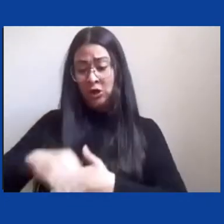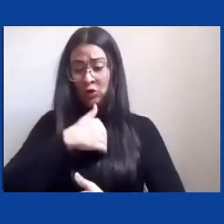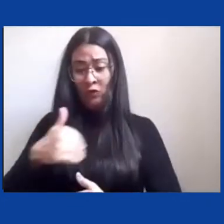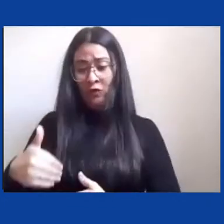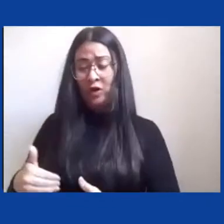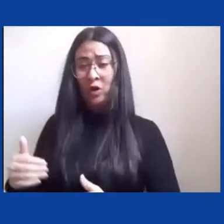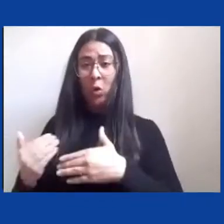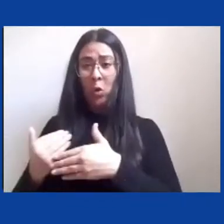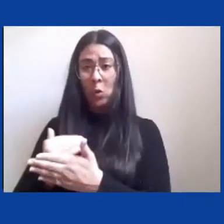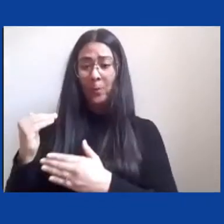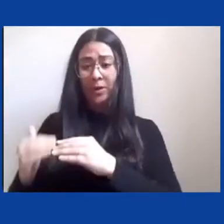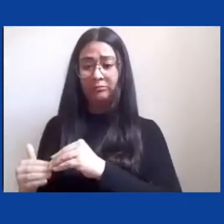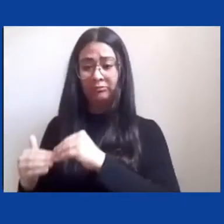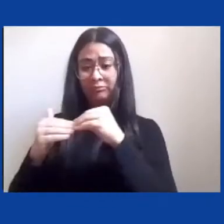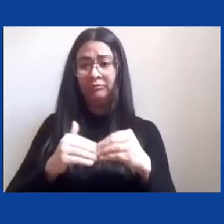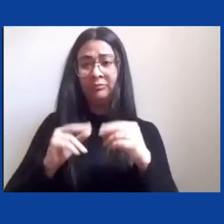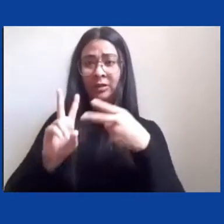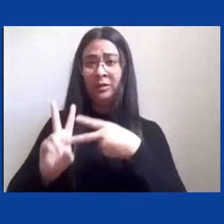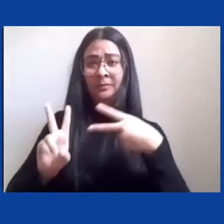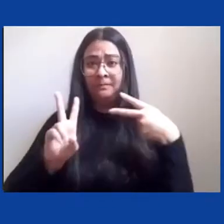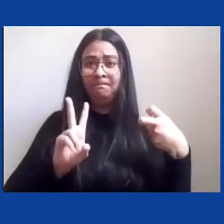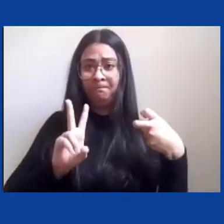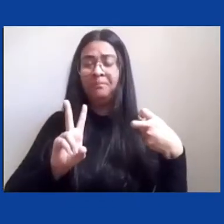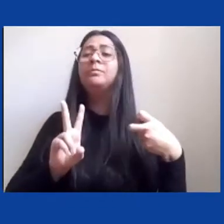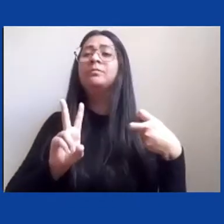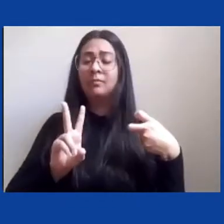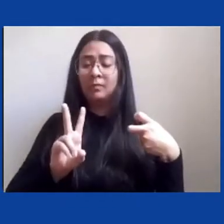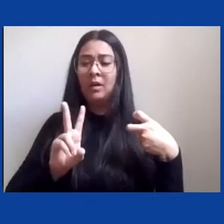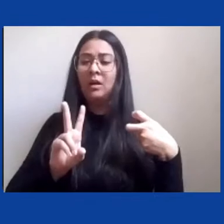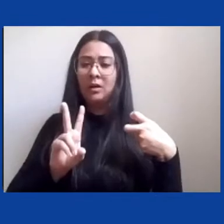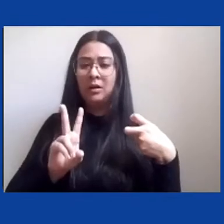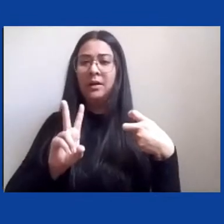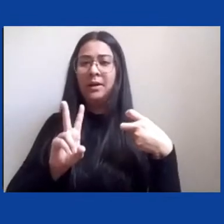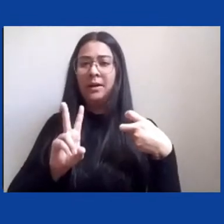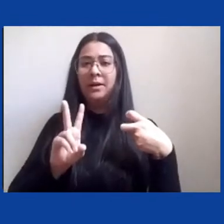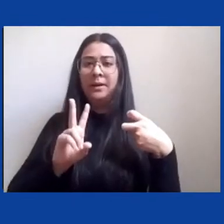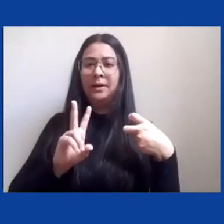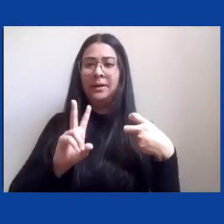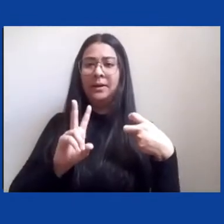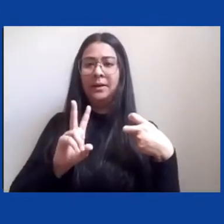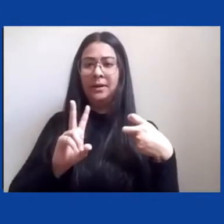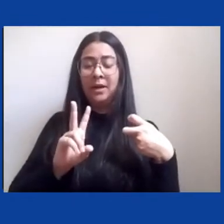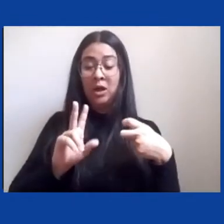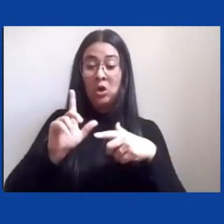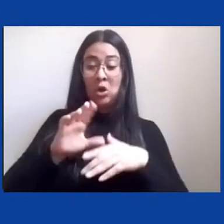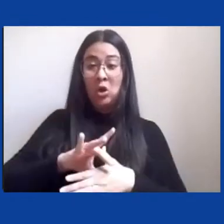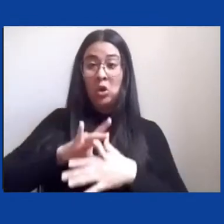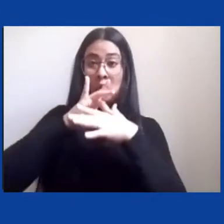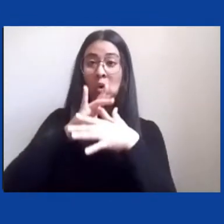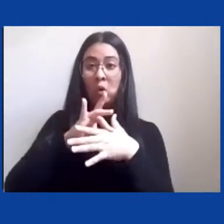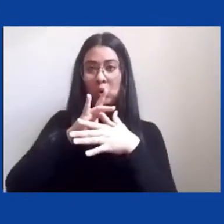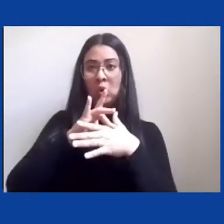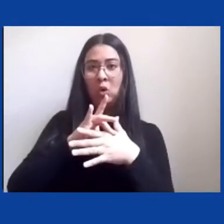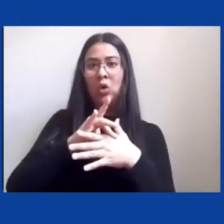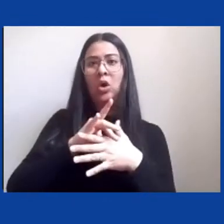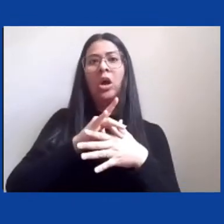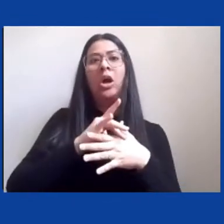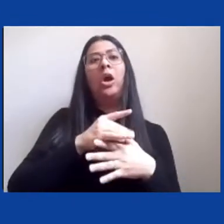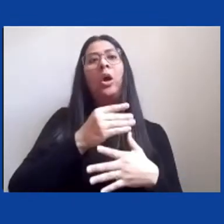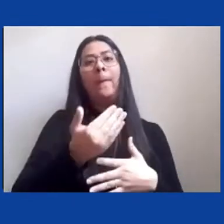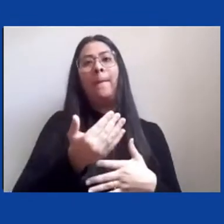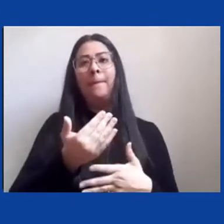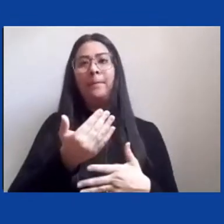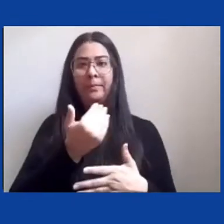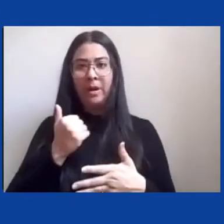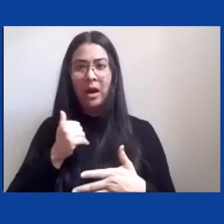próprios indígenas né trazendo alguns cooptando algumas lideranças indígenas para si e fazendo com que o